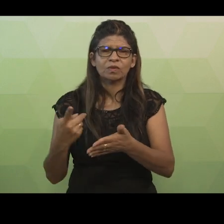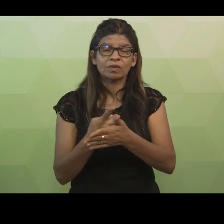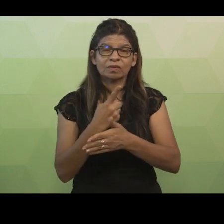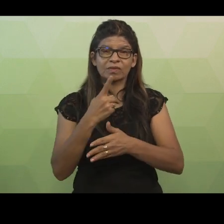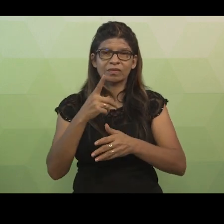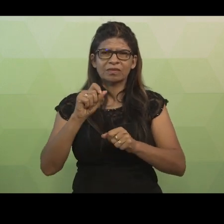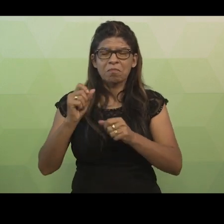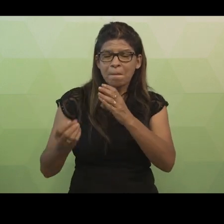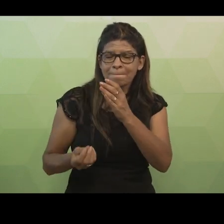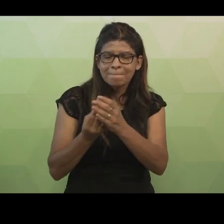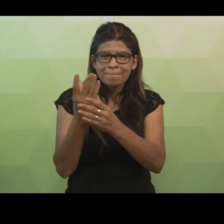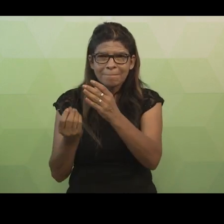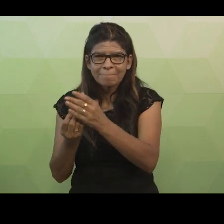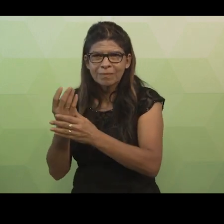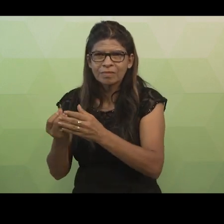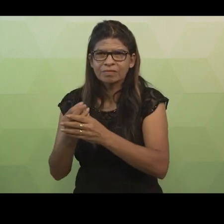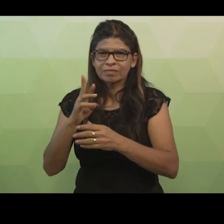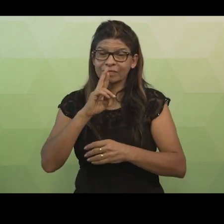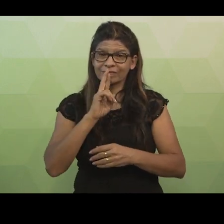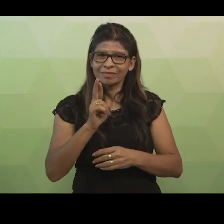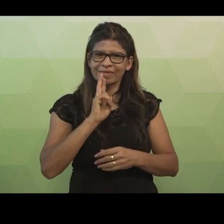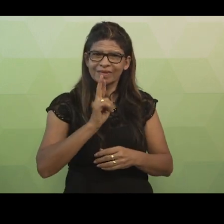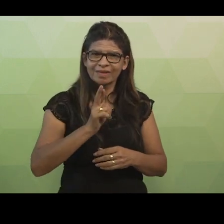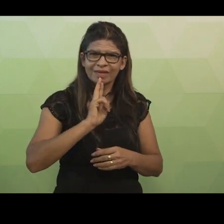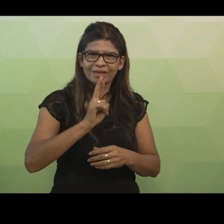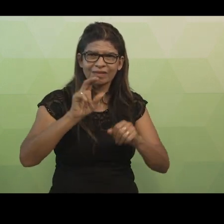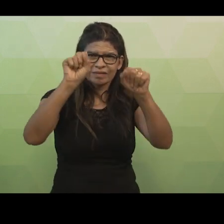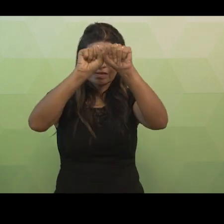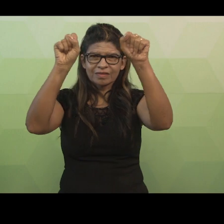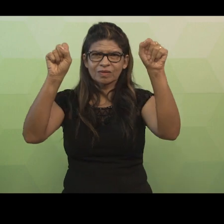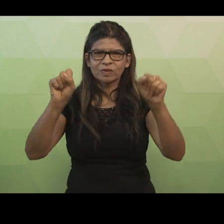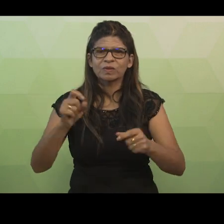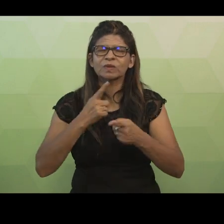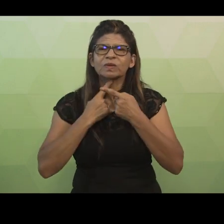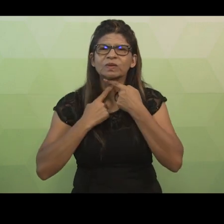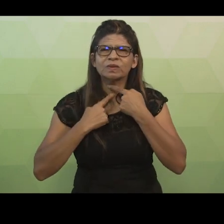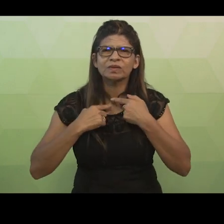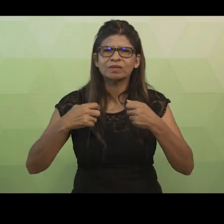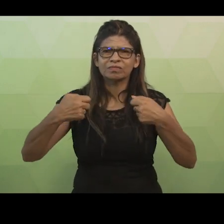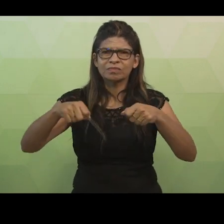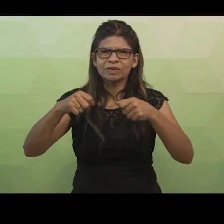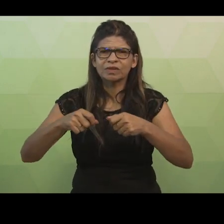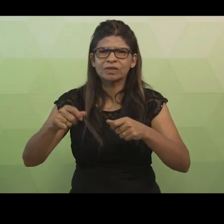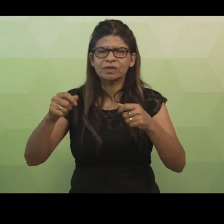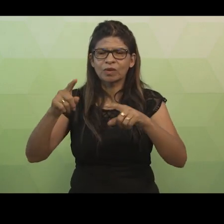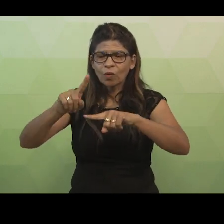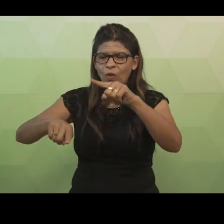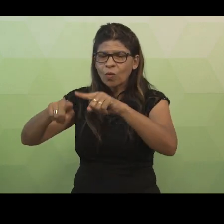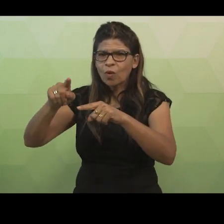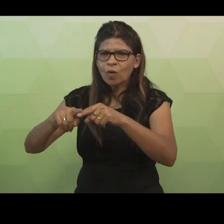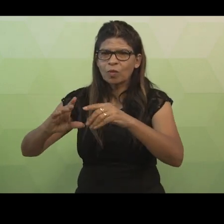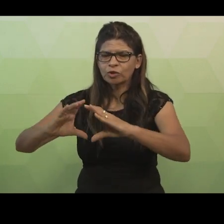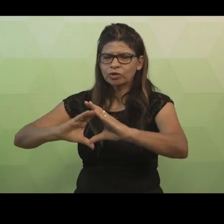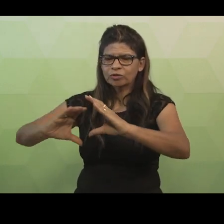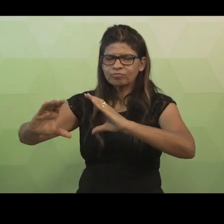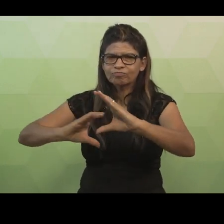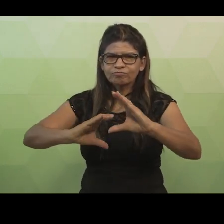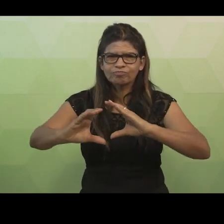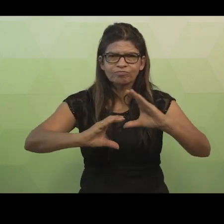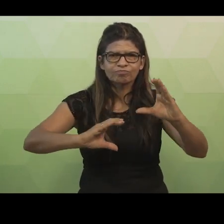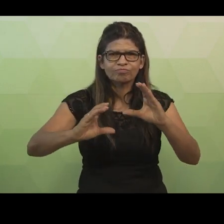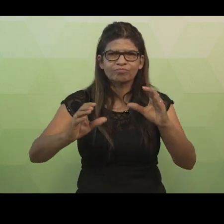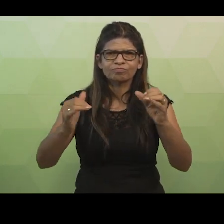produzirmos os resultados que o sistema deseja, é necessário que os objetos troquem informações. Portanto,